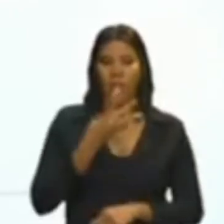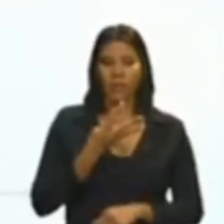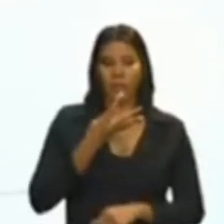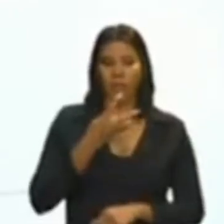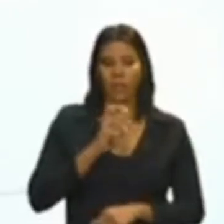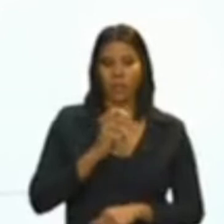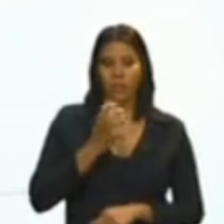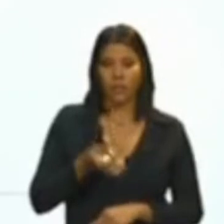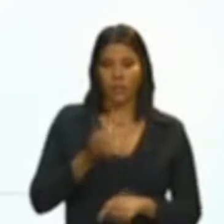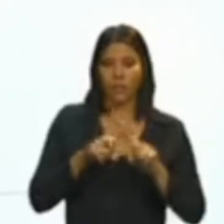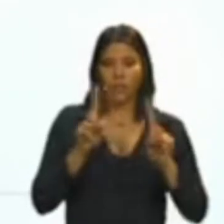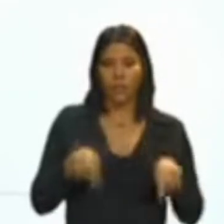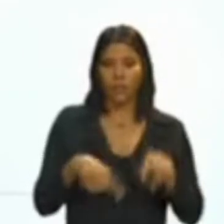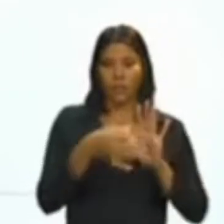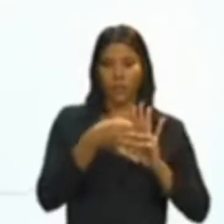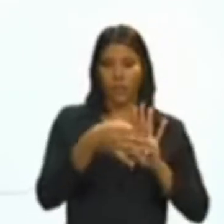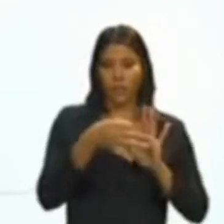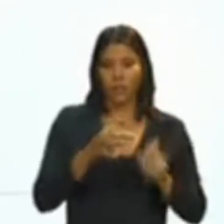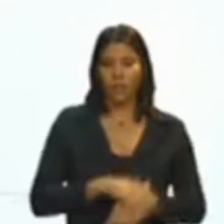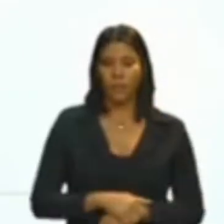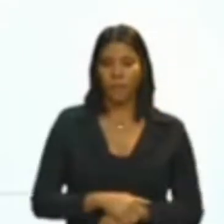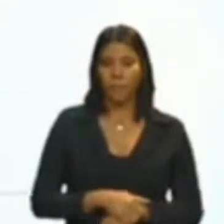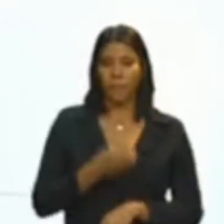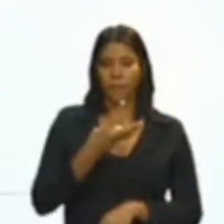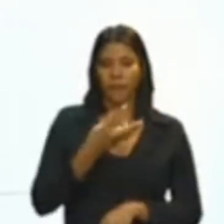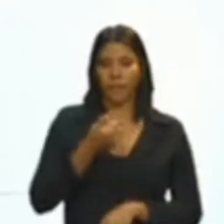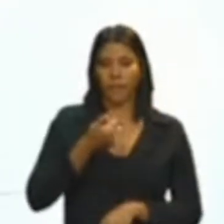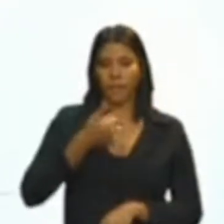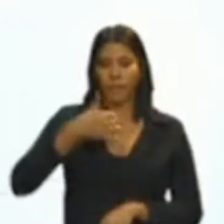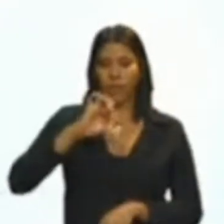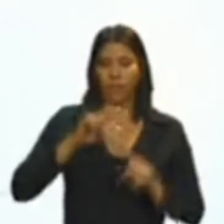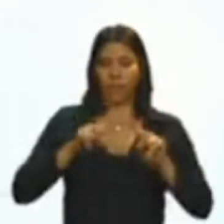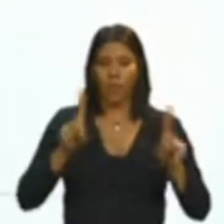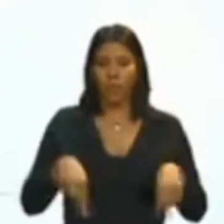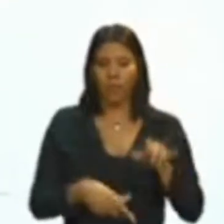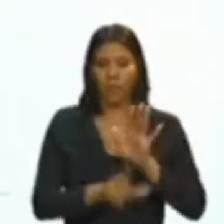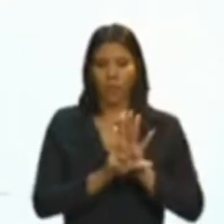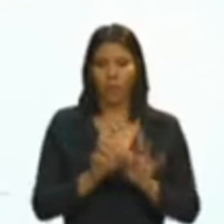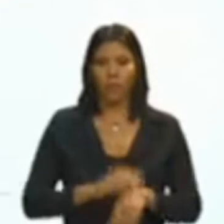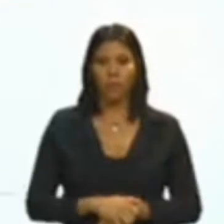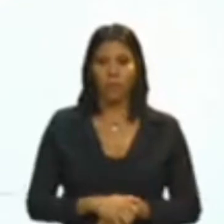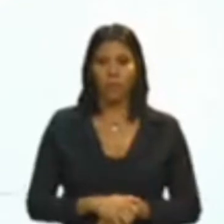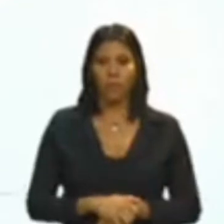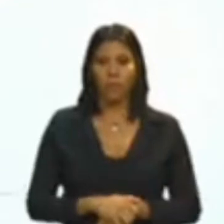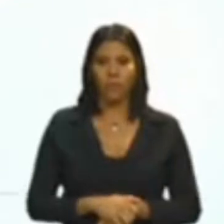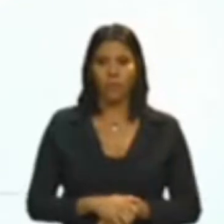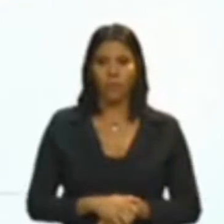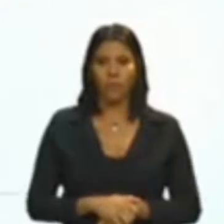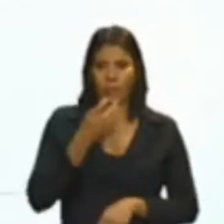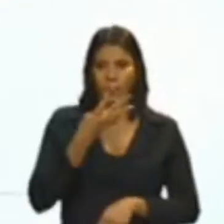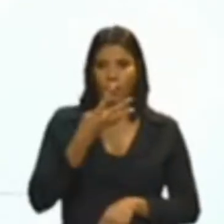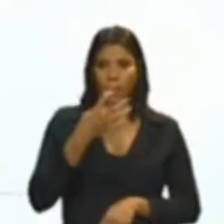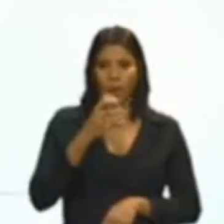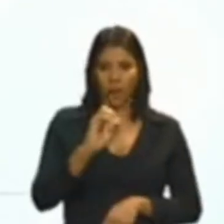projetos de indicação, 319 projetos de lei e 140 mensagens oriundas de